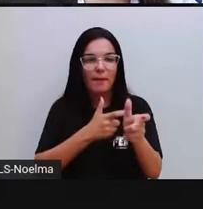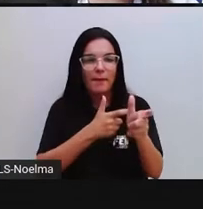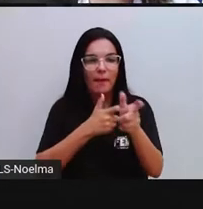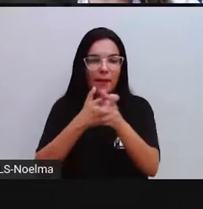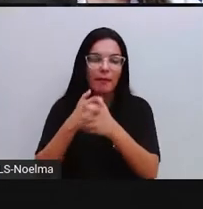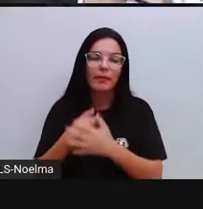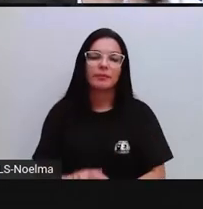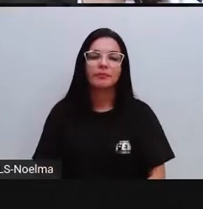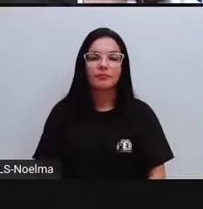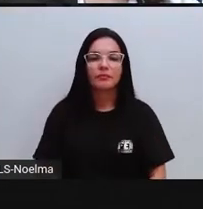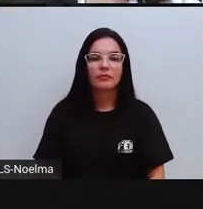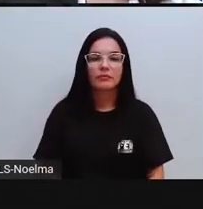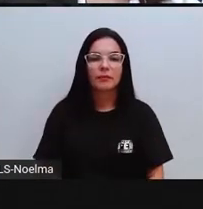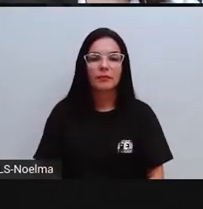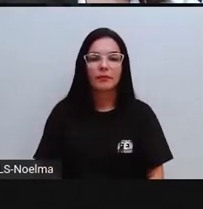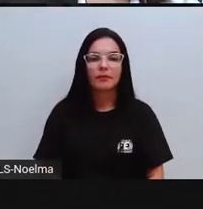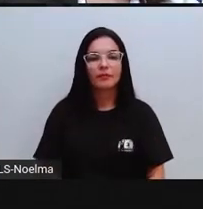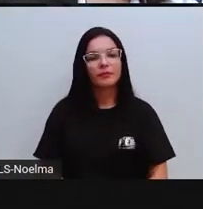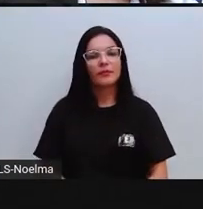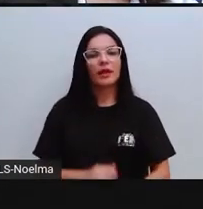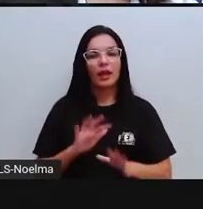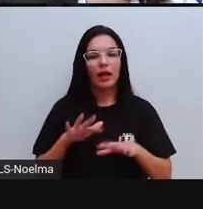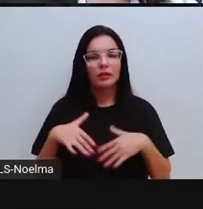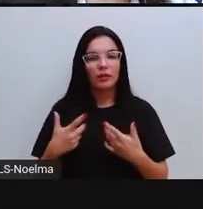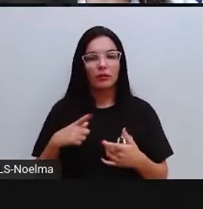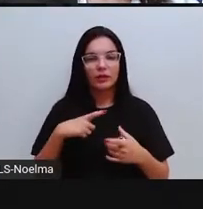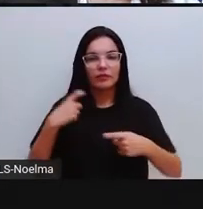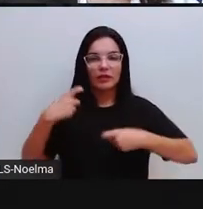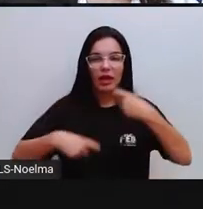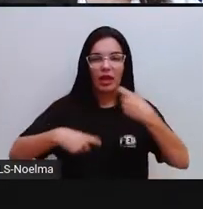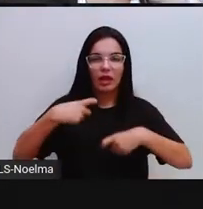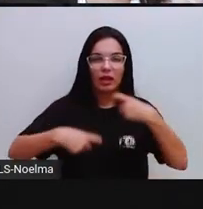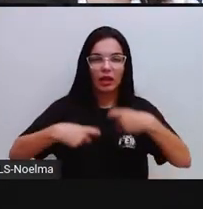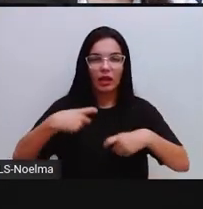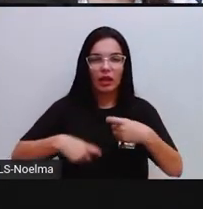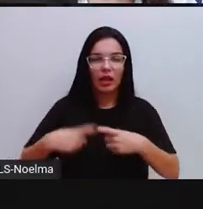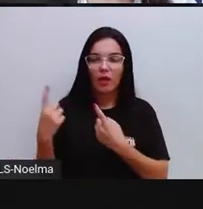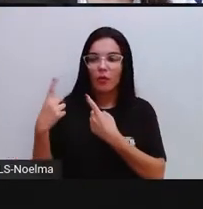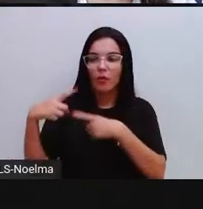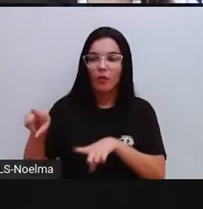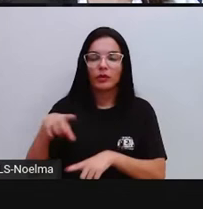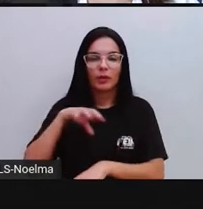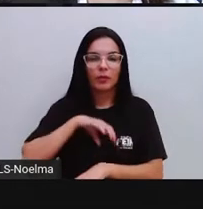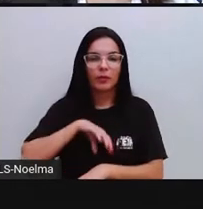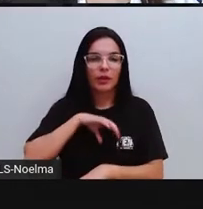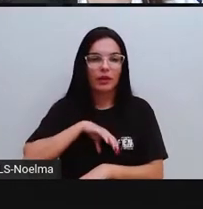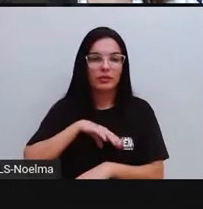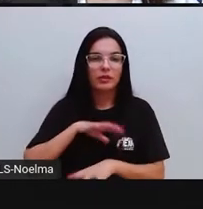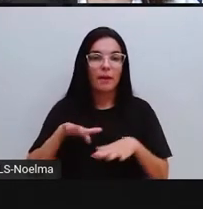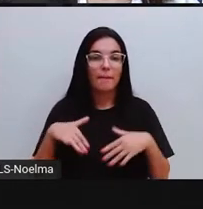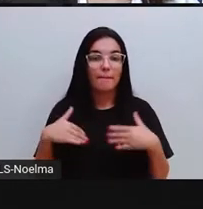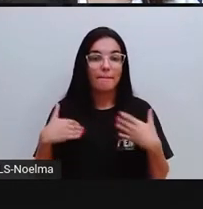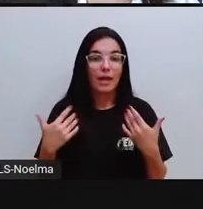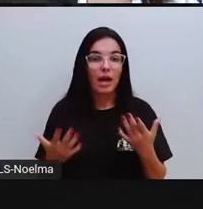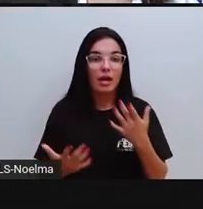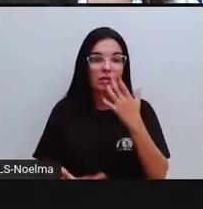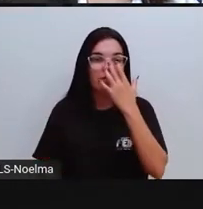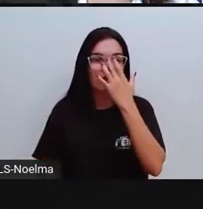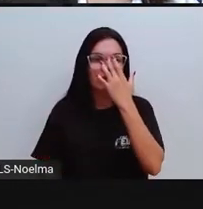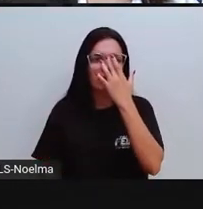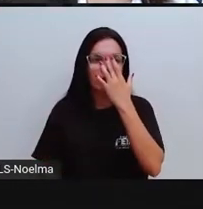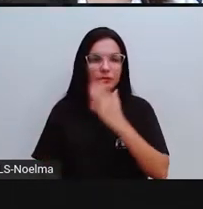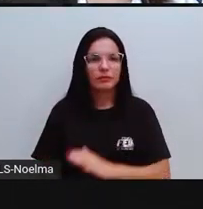tá bom, o segundo ano, e aí houve essa batalha, tá, contra os portugueses, só que, é,